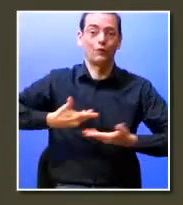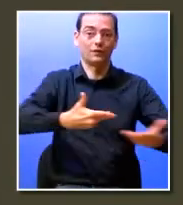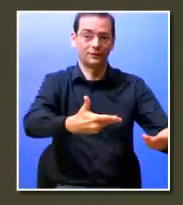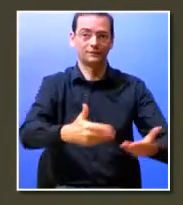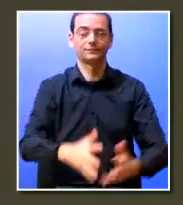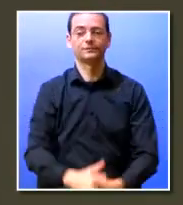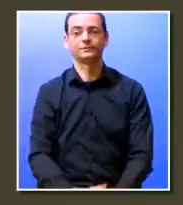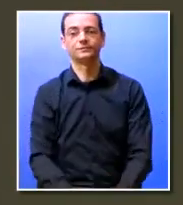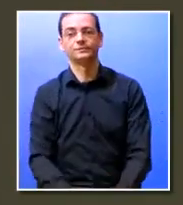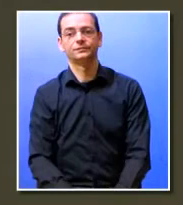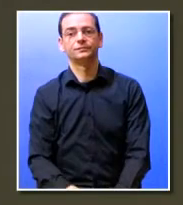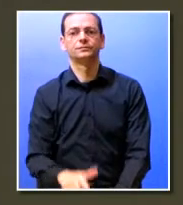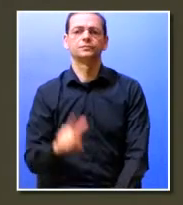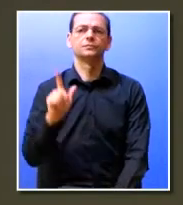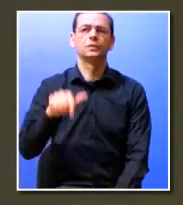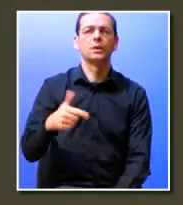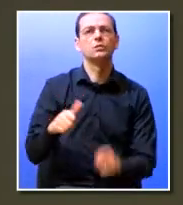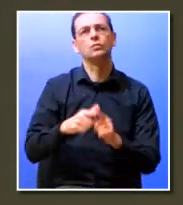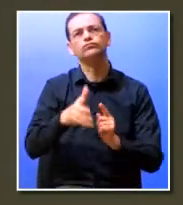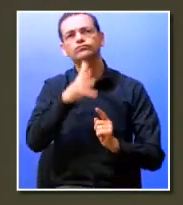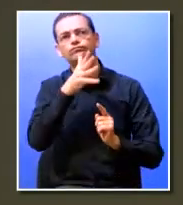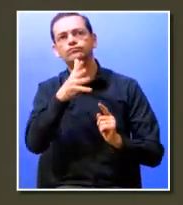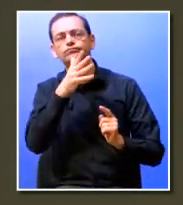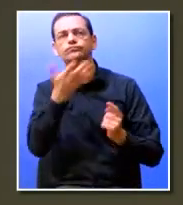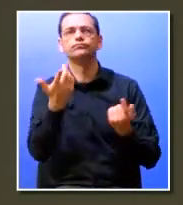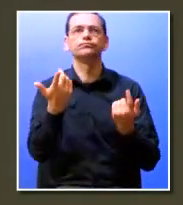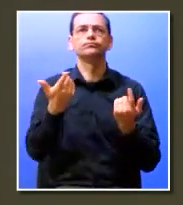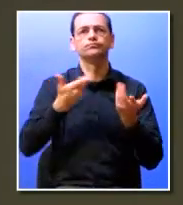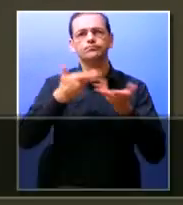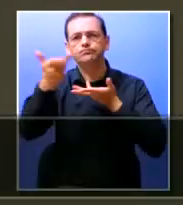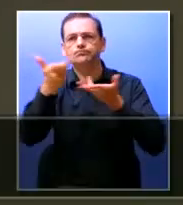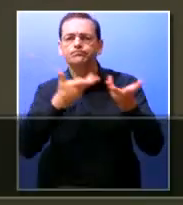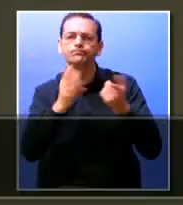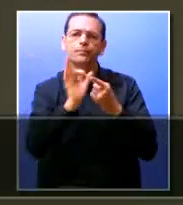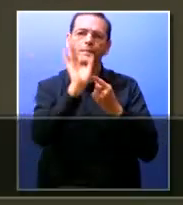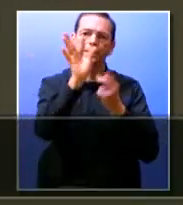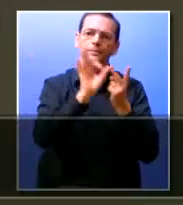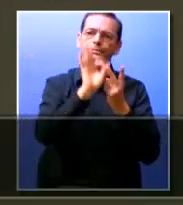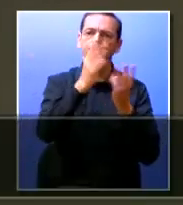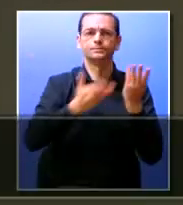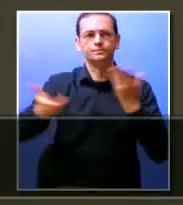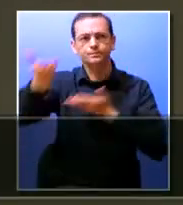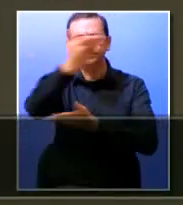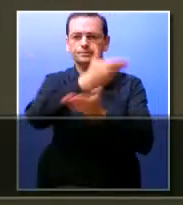e de trocar algumas ideias e algumas impressões com vocês.